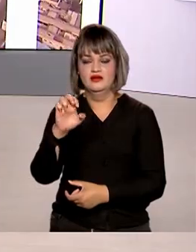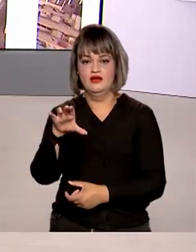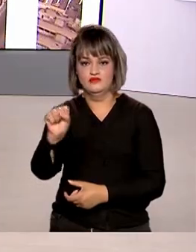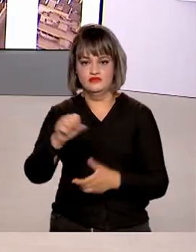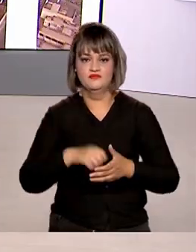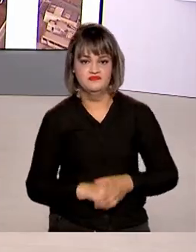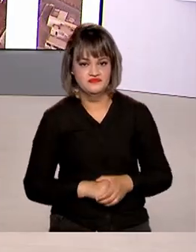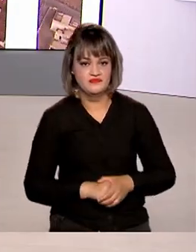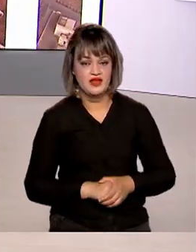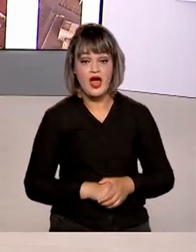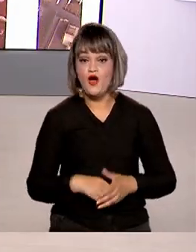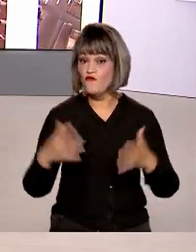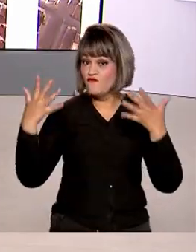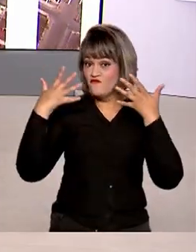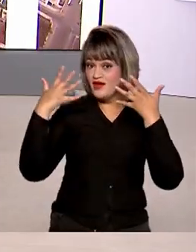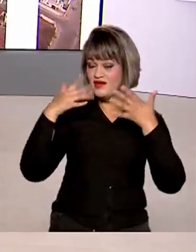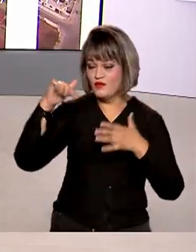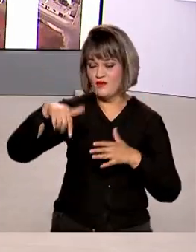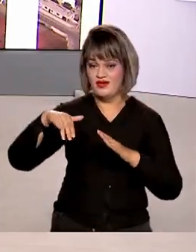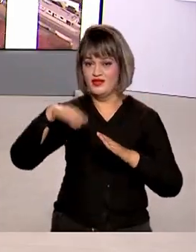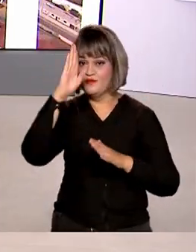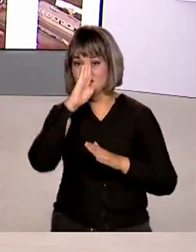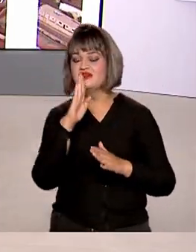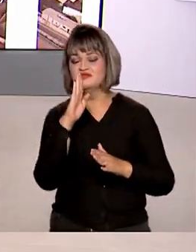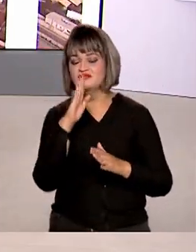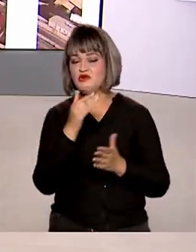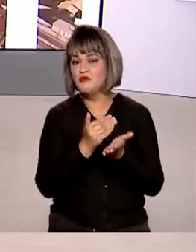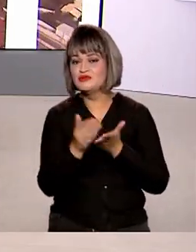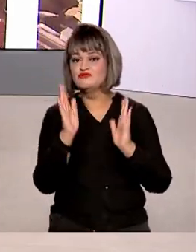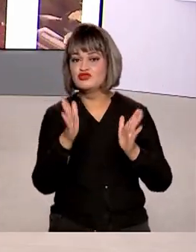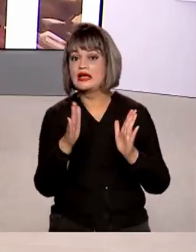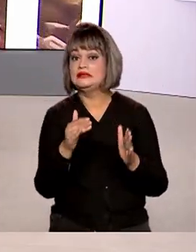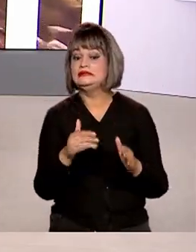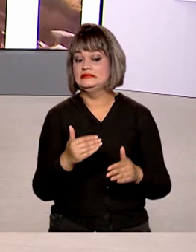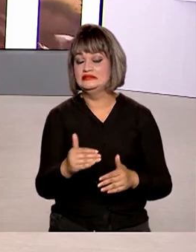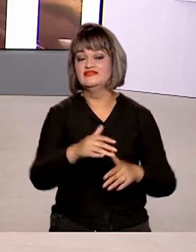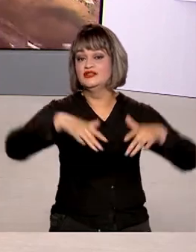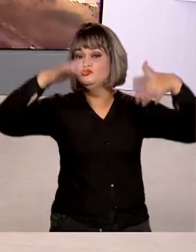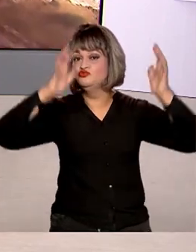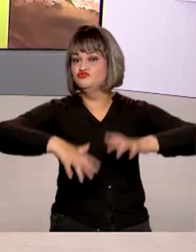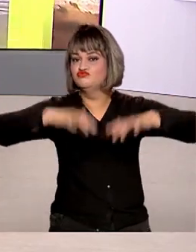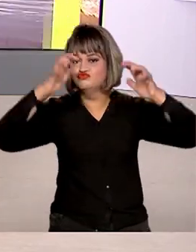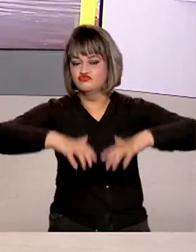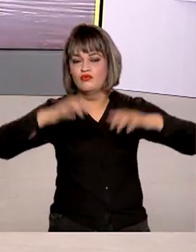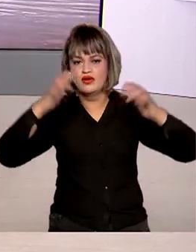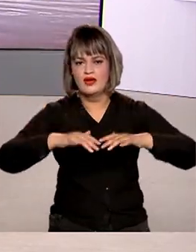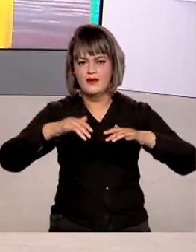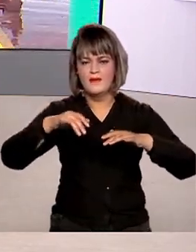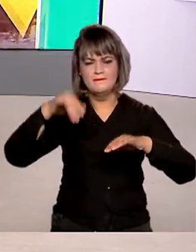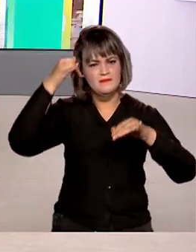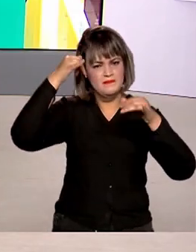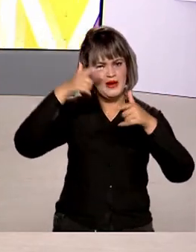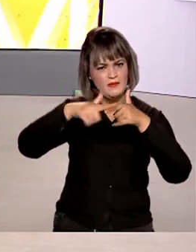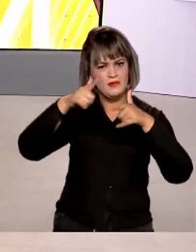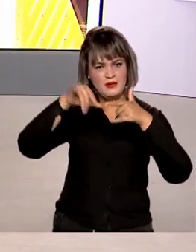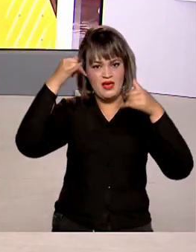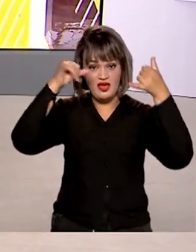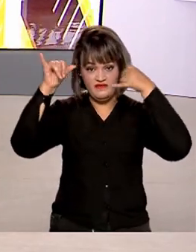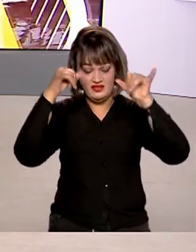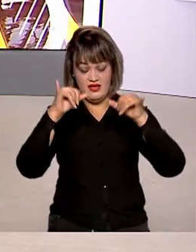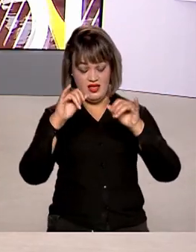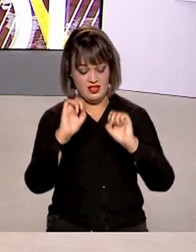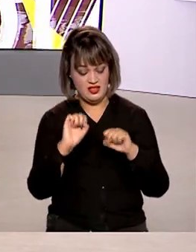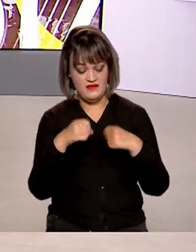O verão no Brasil já começou e a previsão é de muita chuva nas próximas semanas. Para evitar desastres, a Defesa Civil